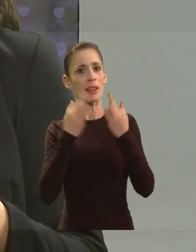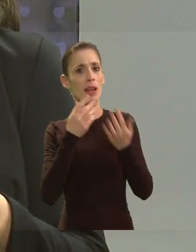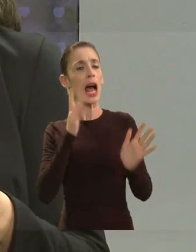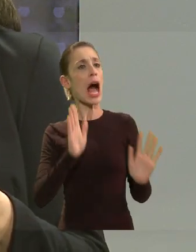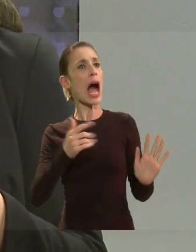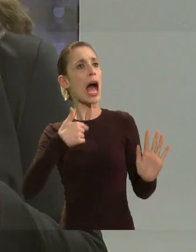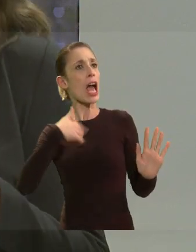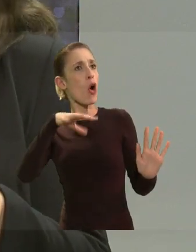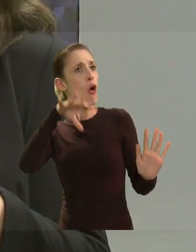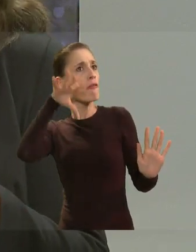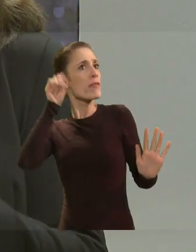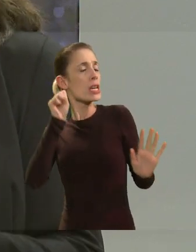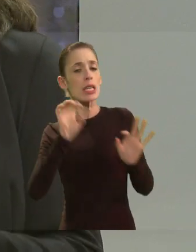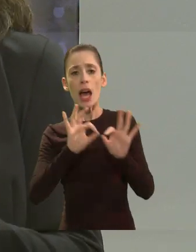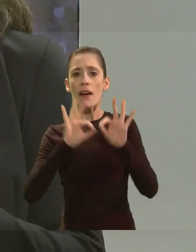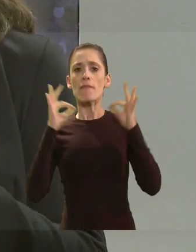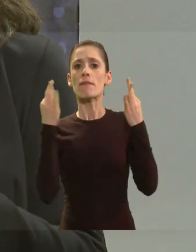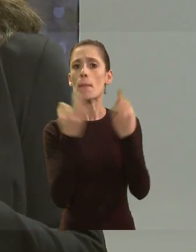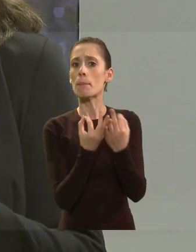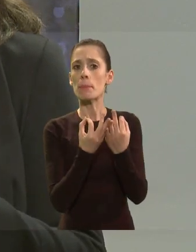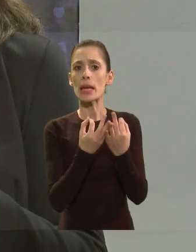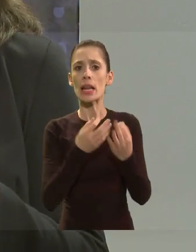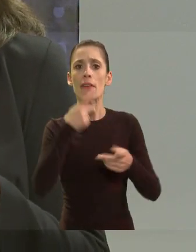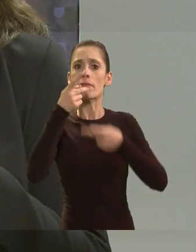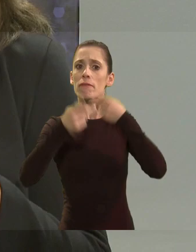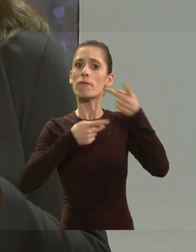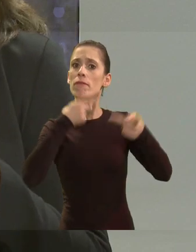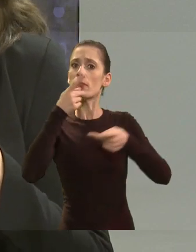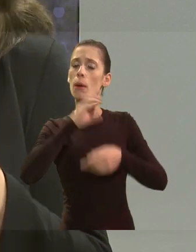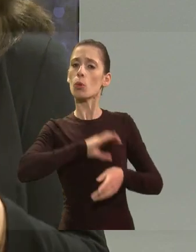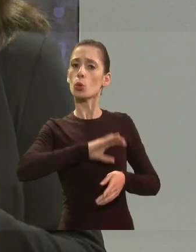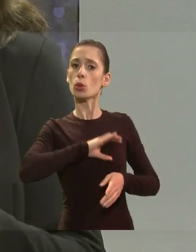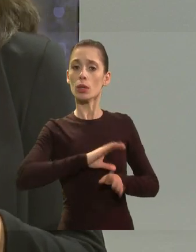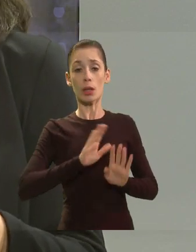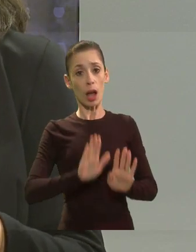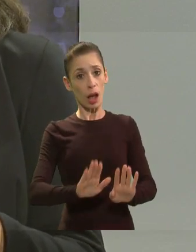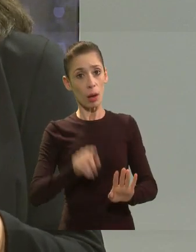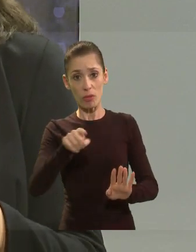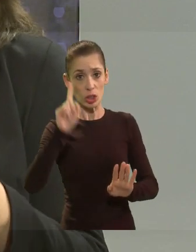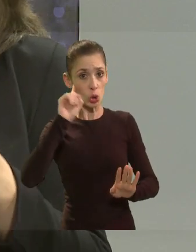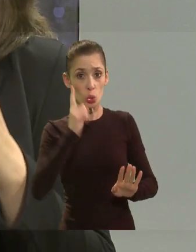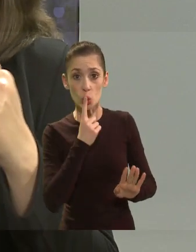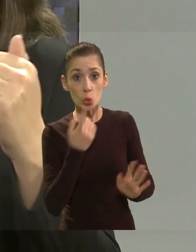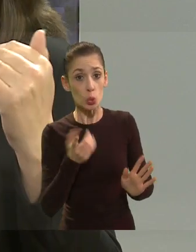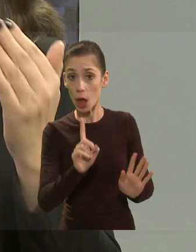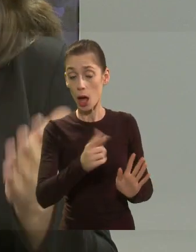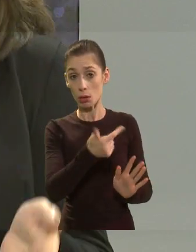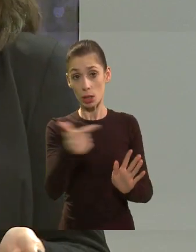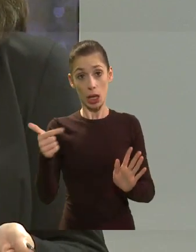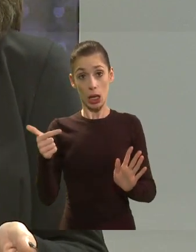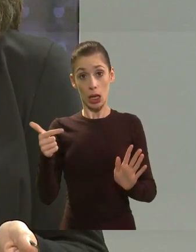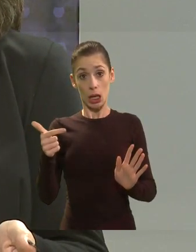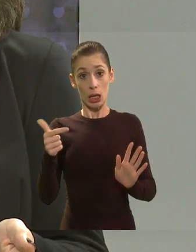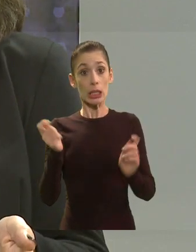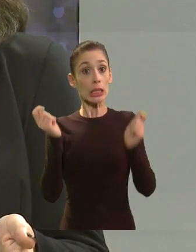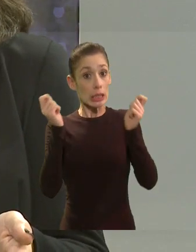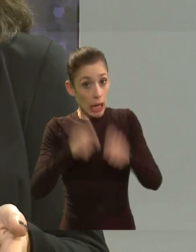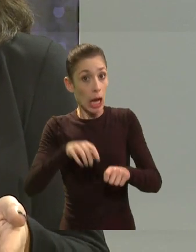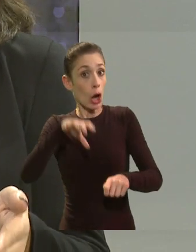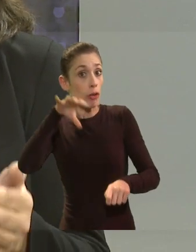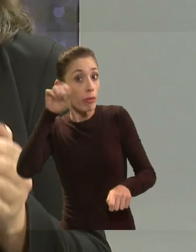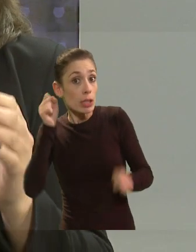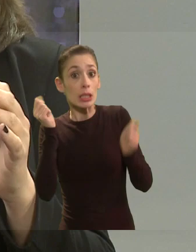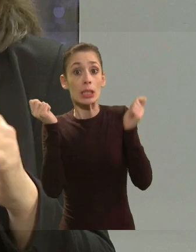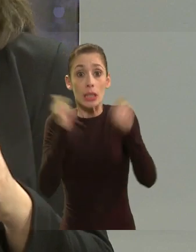português mas vocês veem são videntes então vocês poderiam aprender a língua de sinais para conseguir se comunicar com as crianças surdas